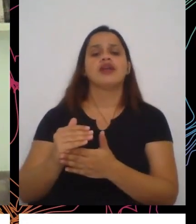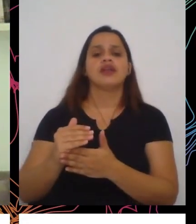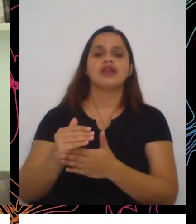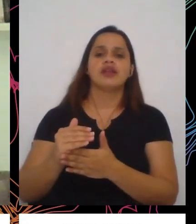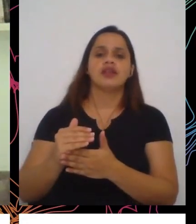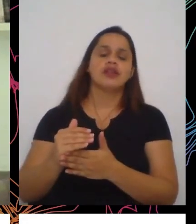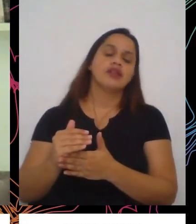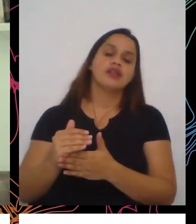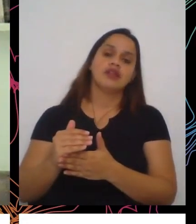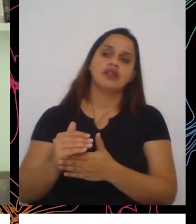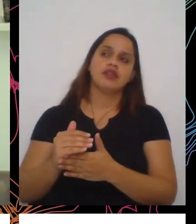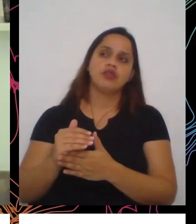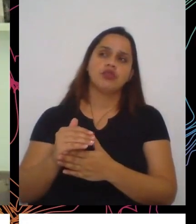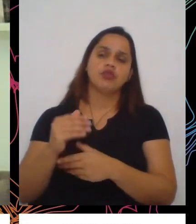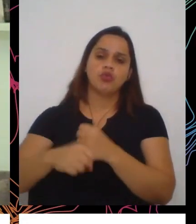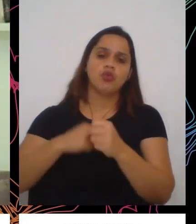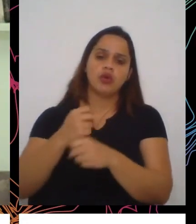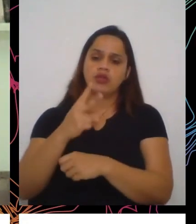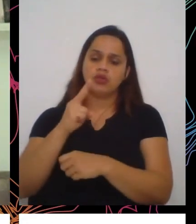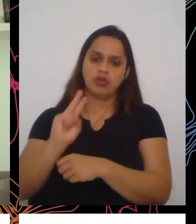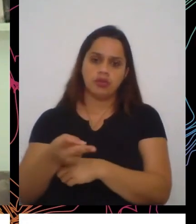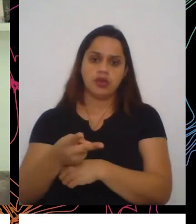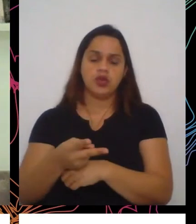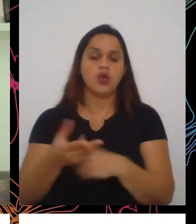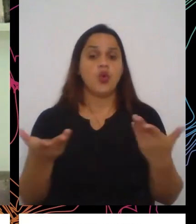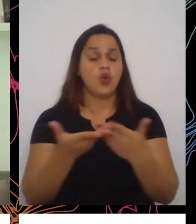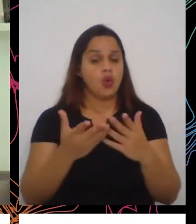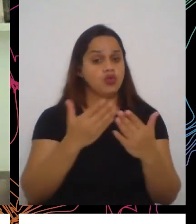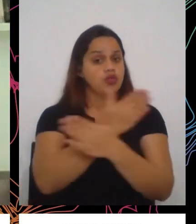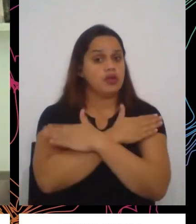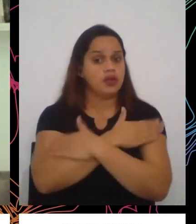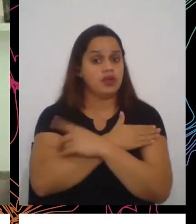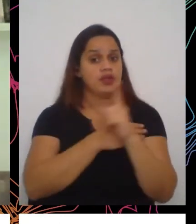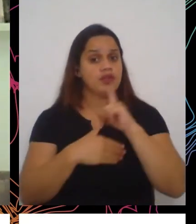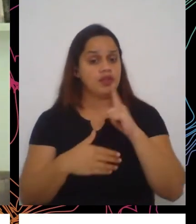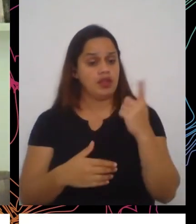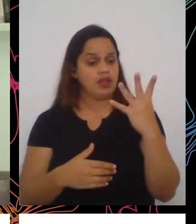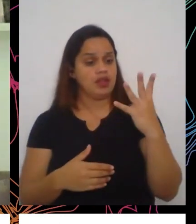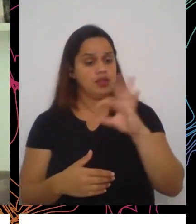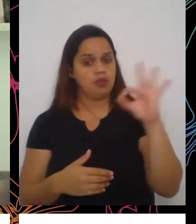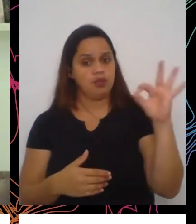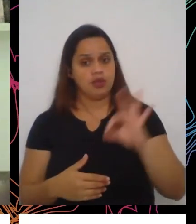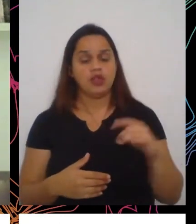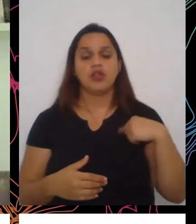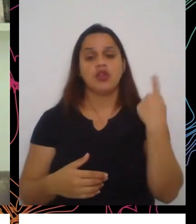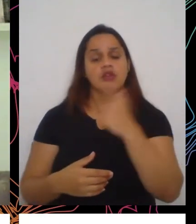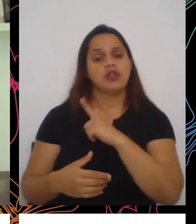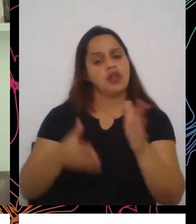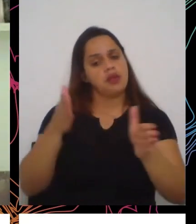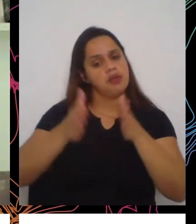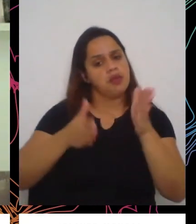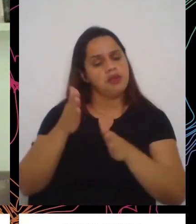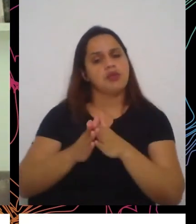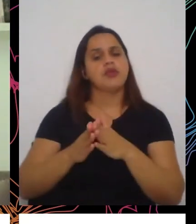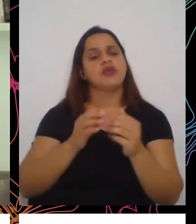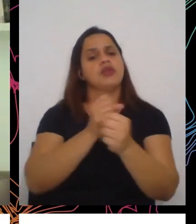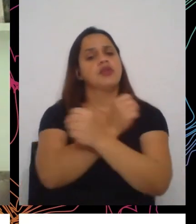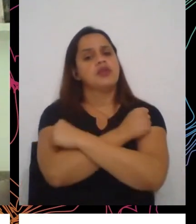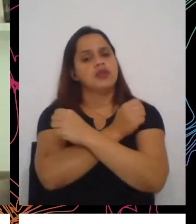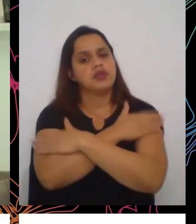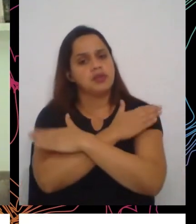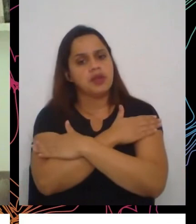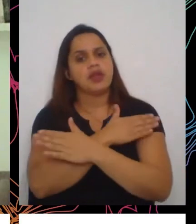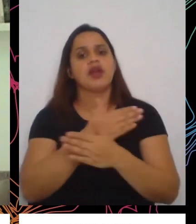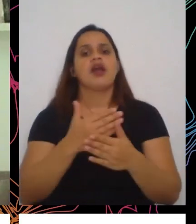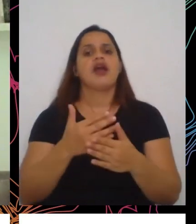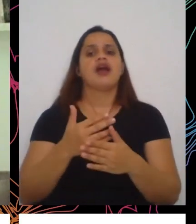desemprego atinge 14%, e nós temos aí, entre essa população desempregada, subutilizada,